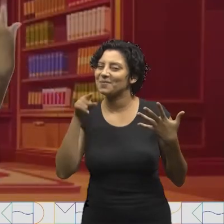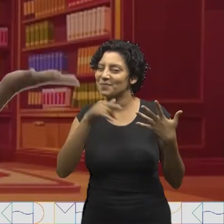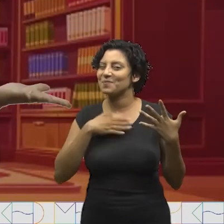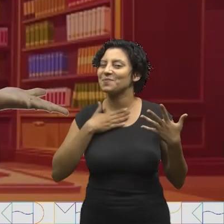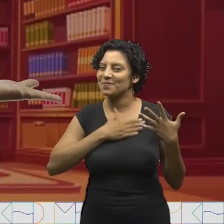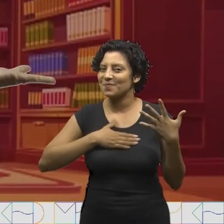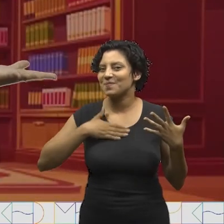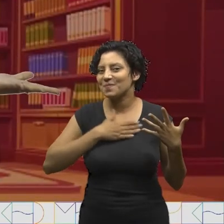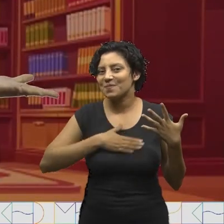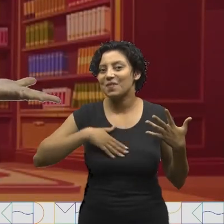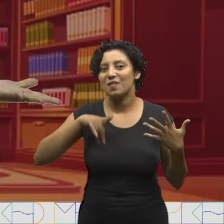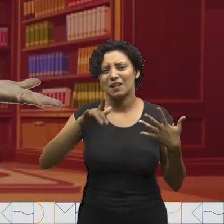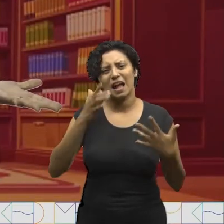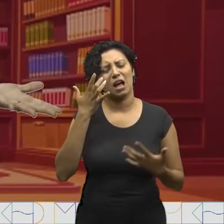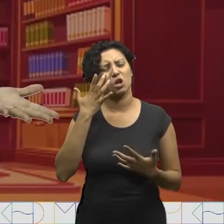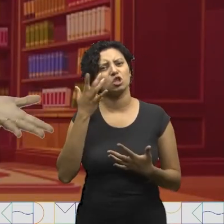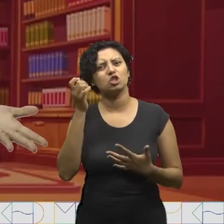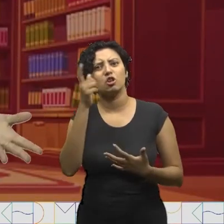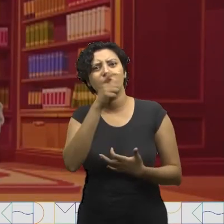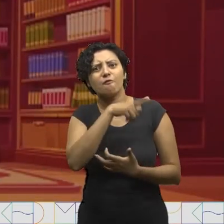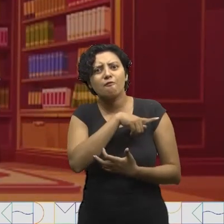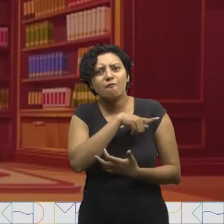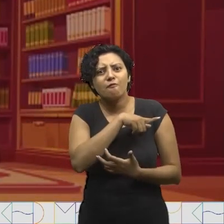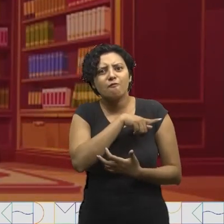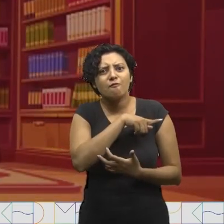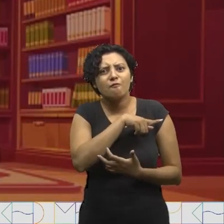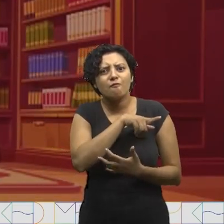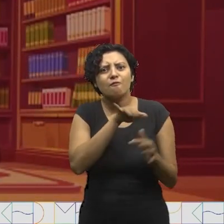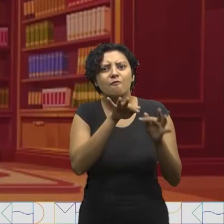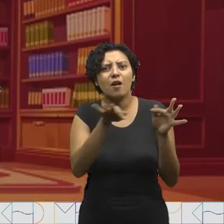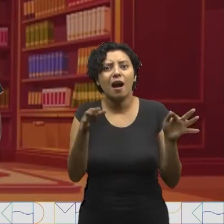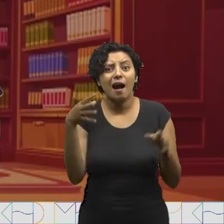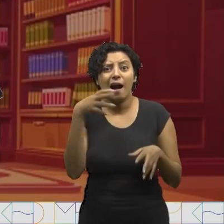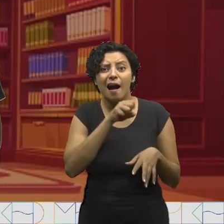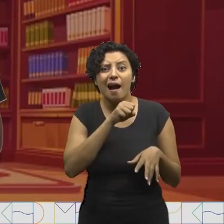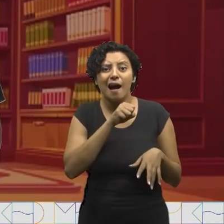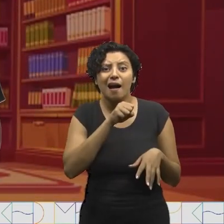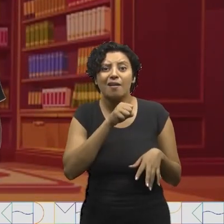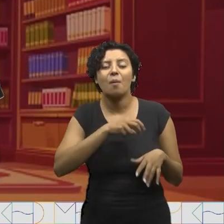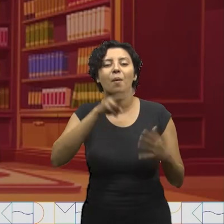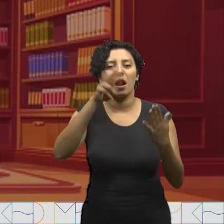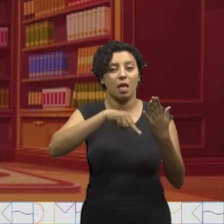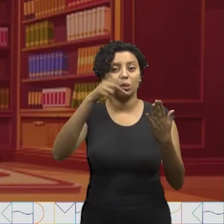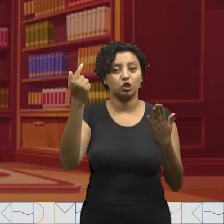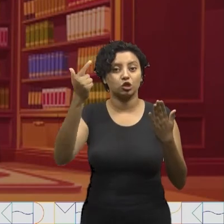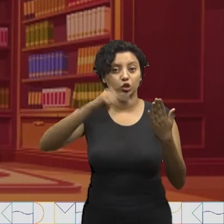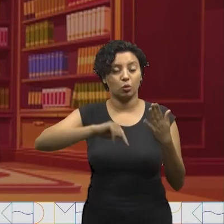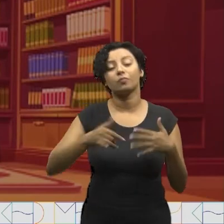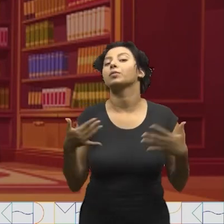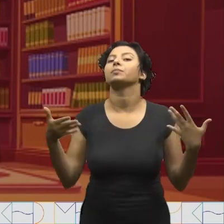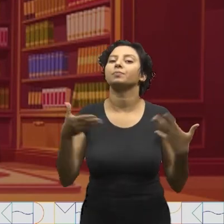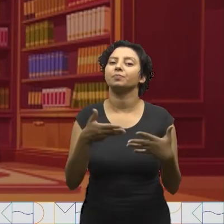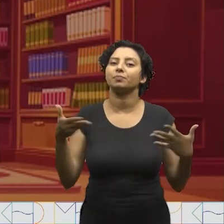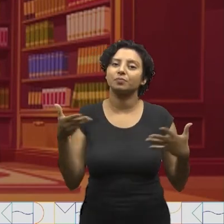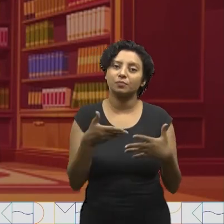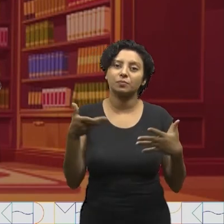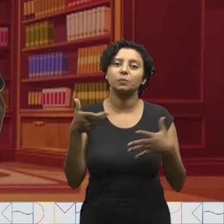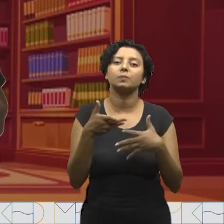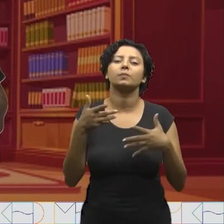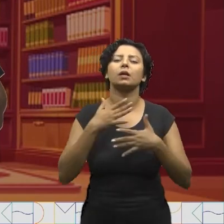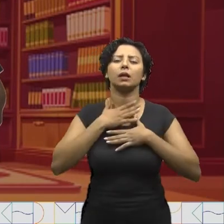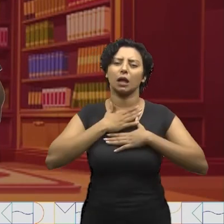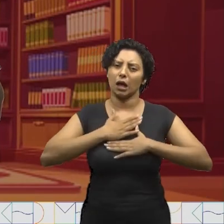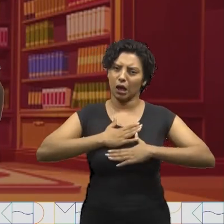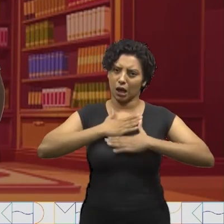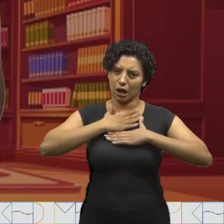E aí, você gostou? Você achou difícil falar esse trava-línguas? Vamos ler novamente. Agora,